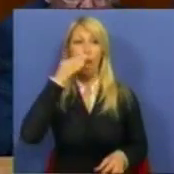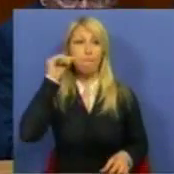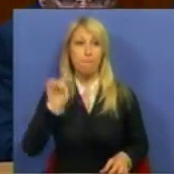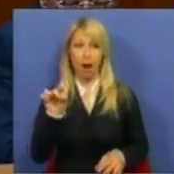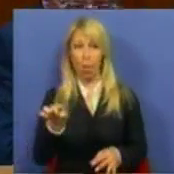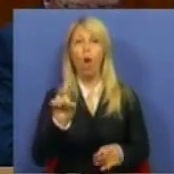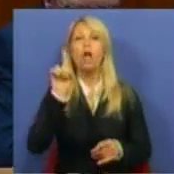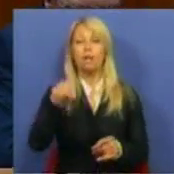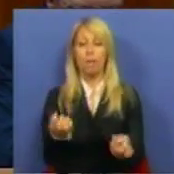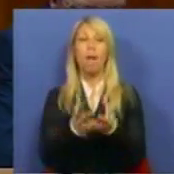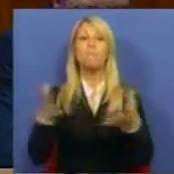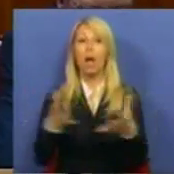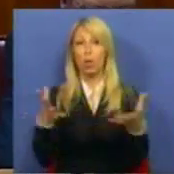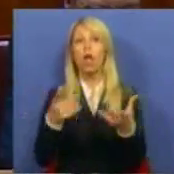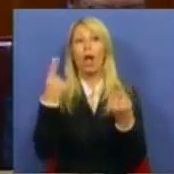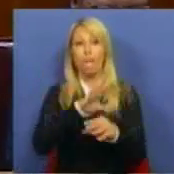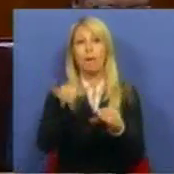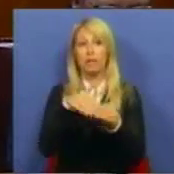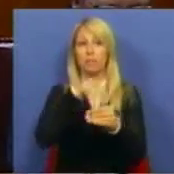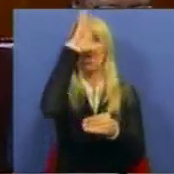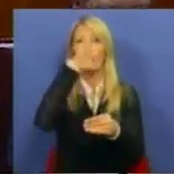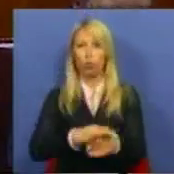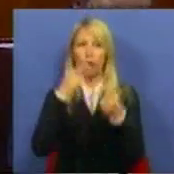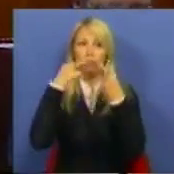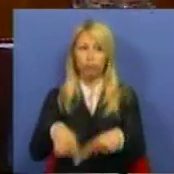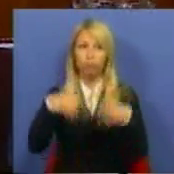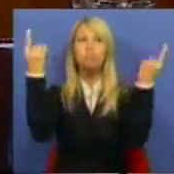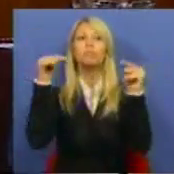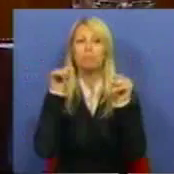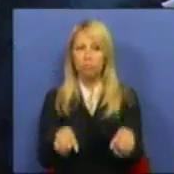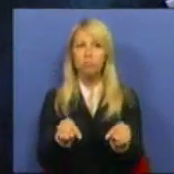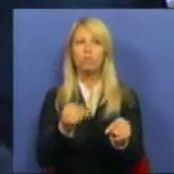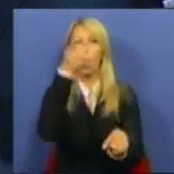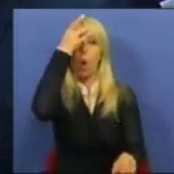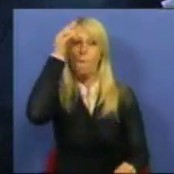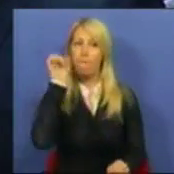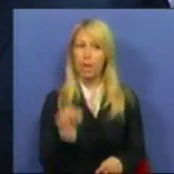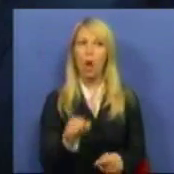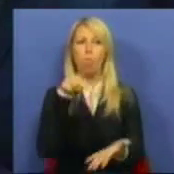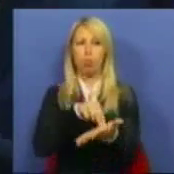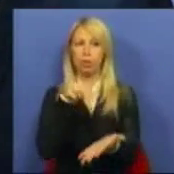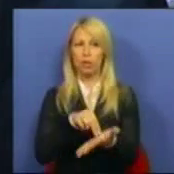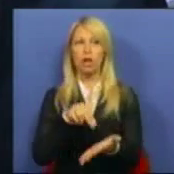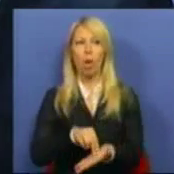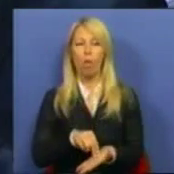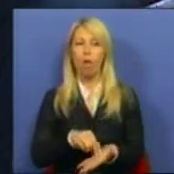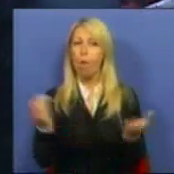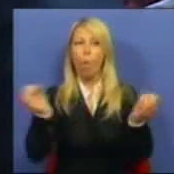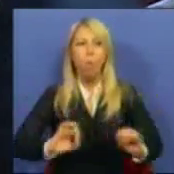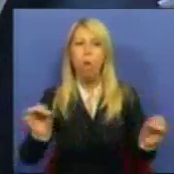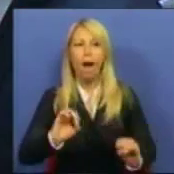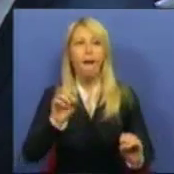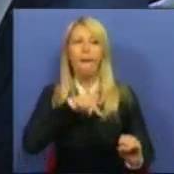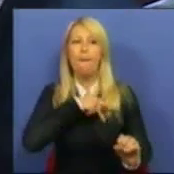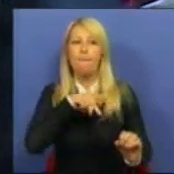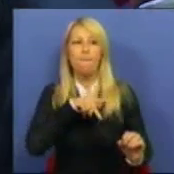a maioria de participação do Estado, exprimirá este ponto de vista e esta posição. Não haverá bónus,